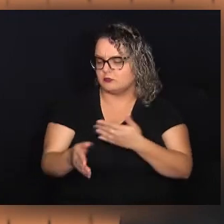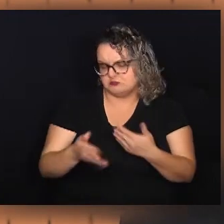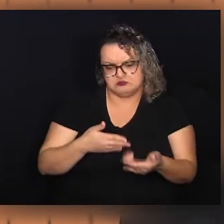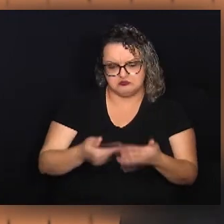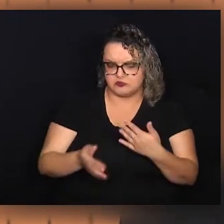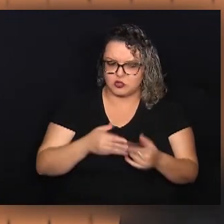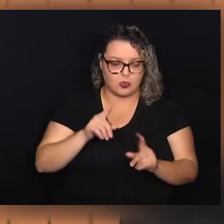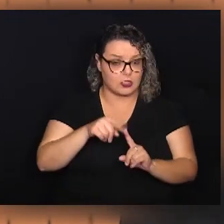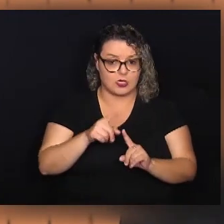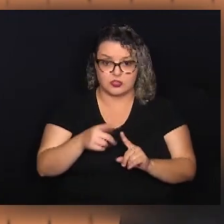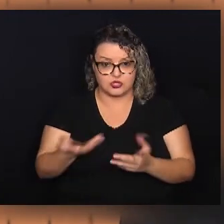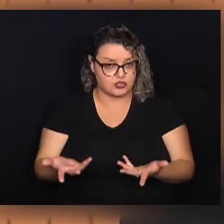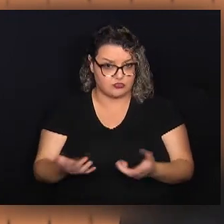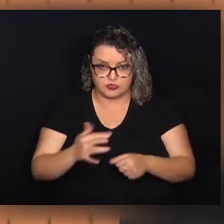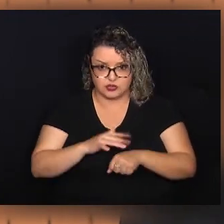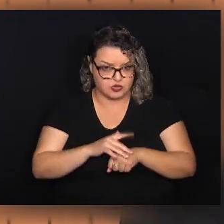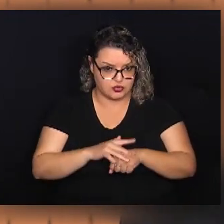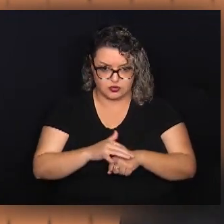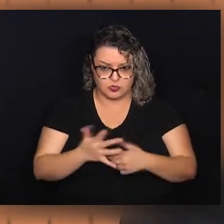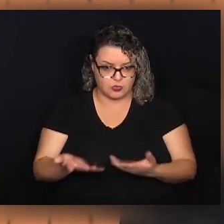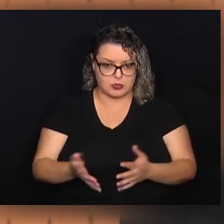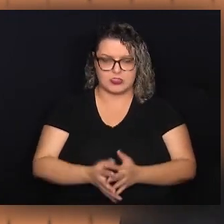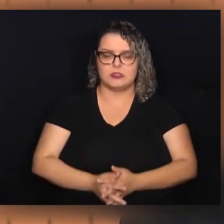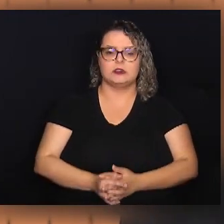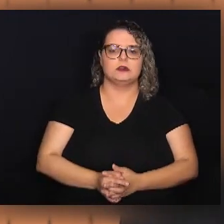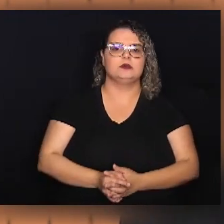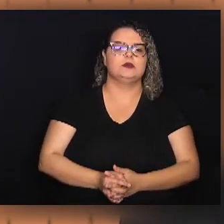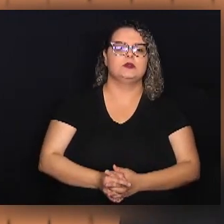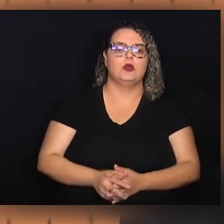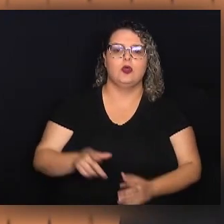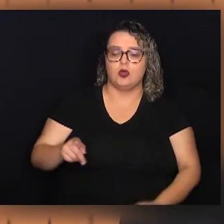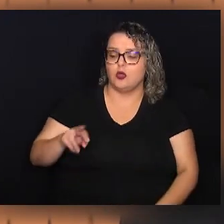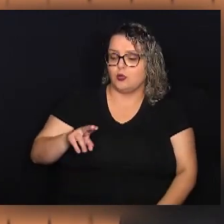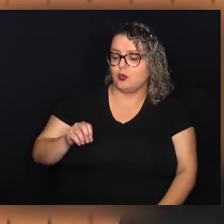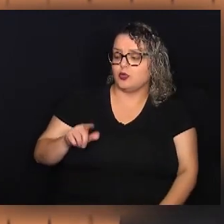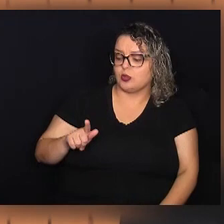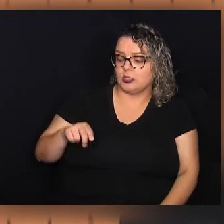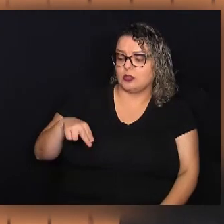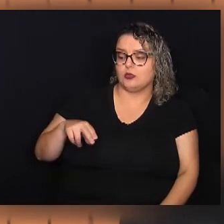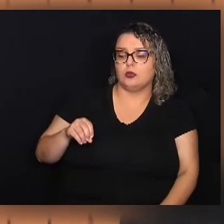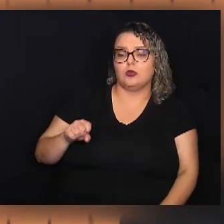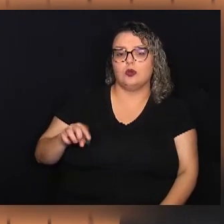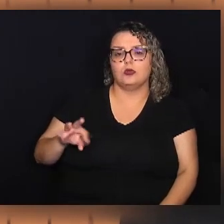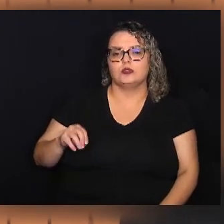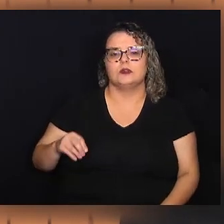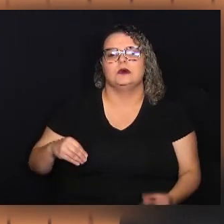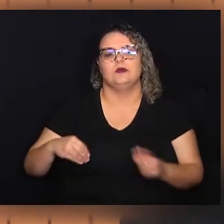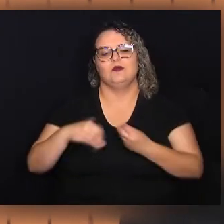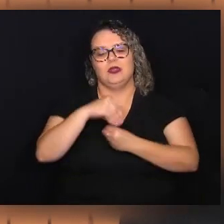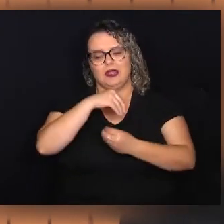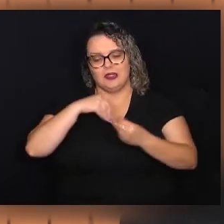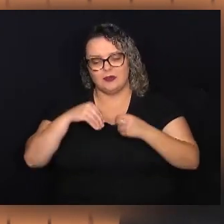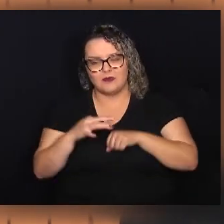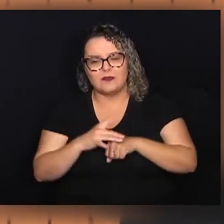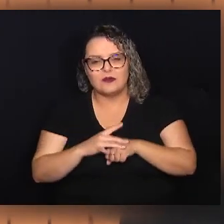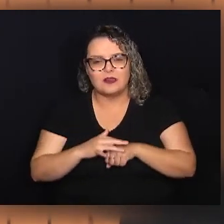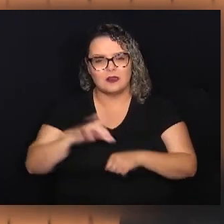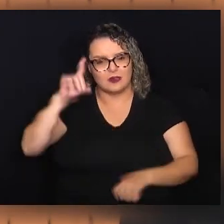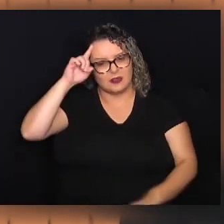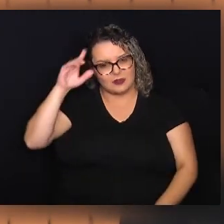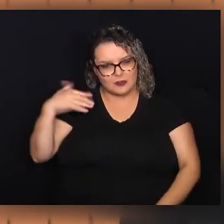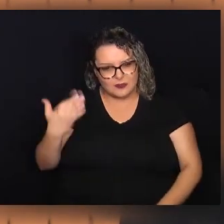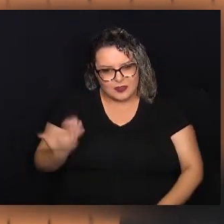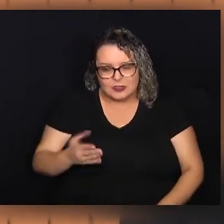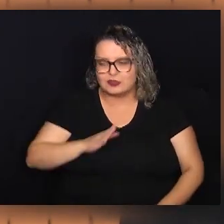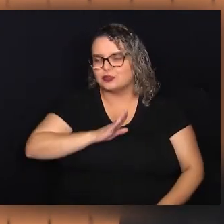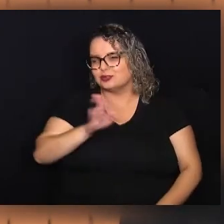diagnóstico de qualquer doença que for, prognóstico, você fica muito envolvida com a doença, aquela